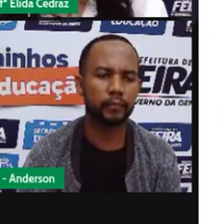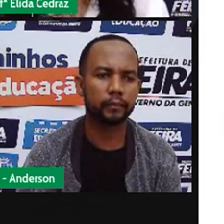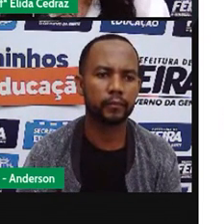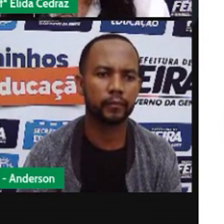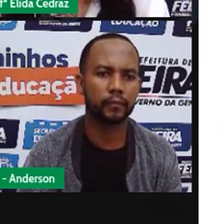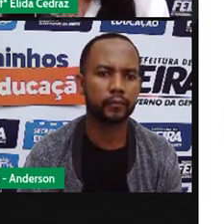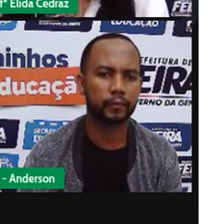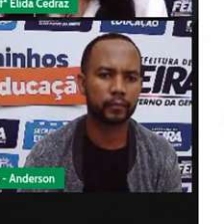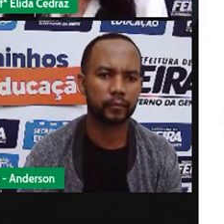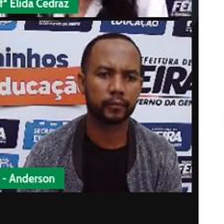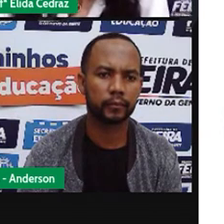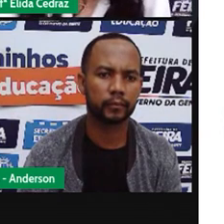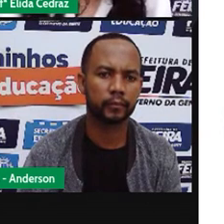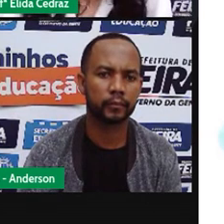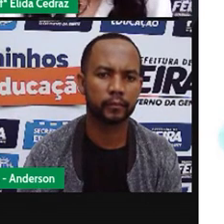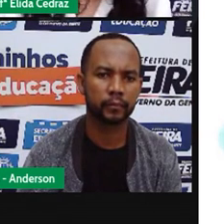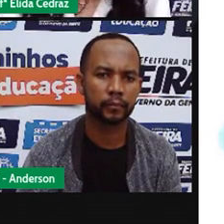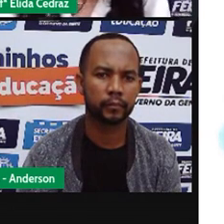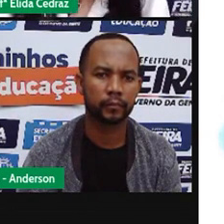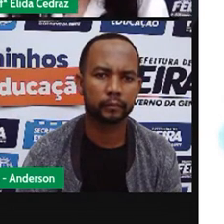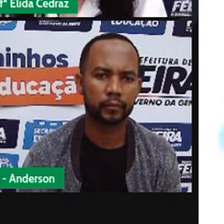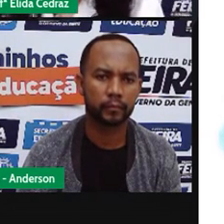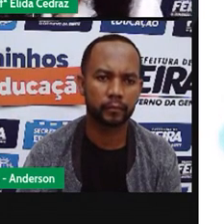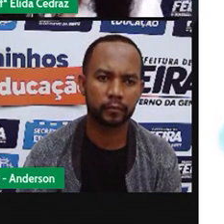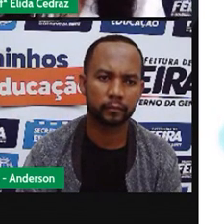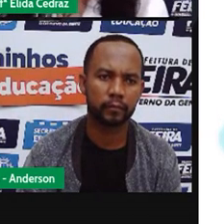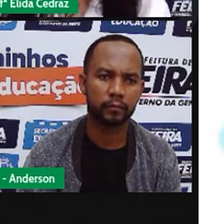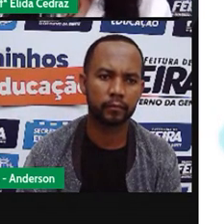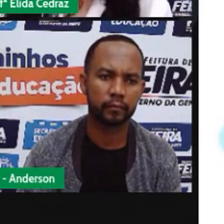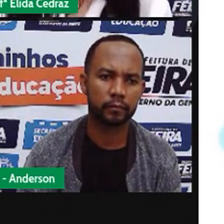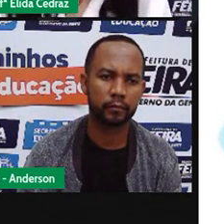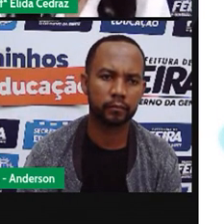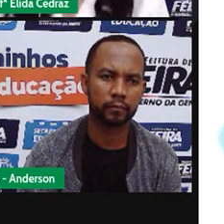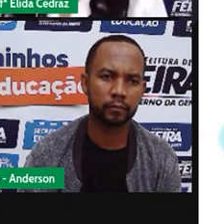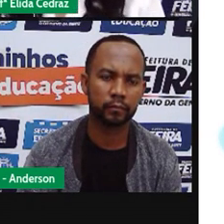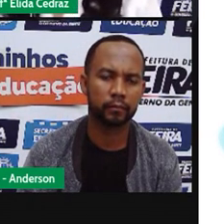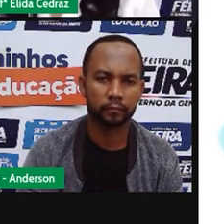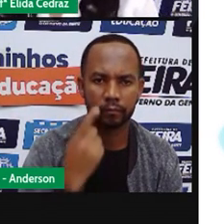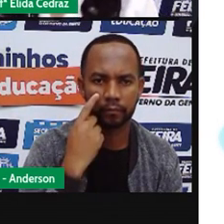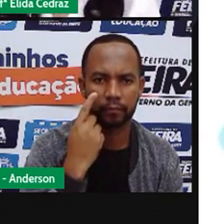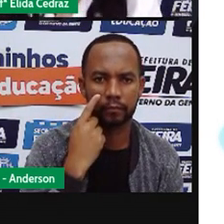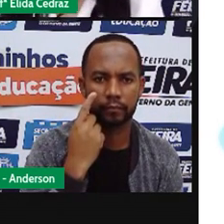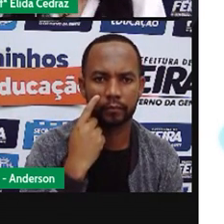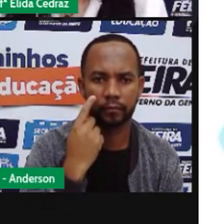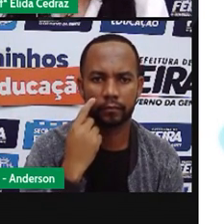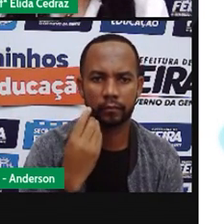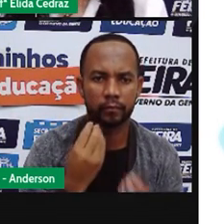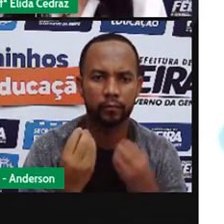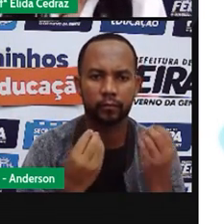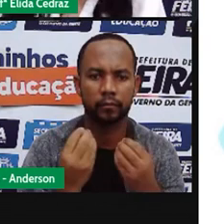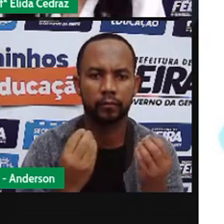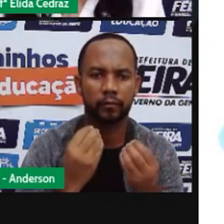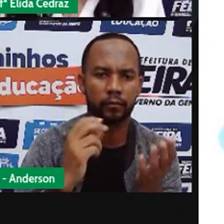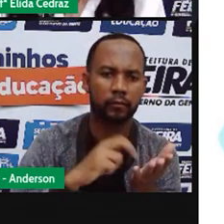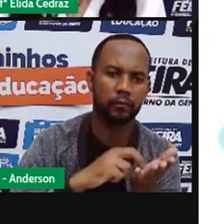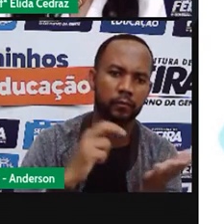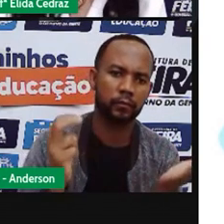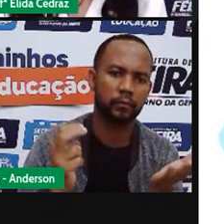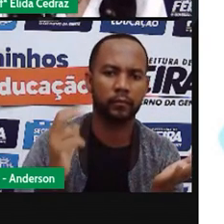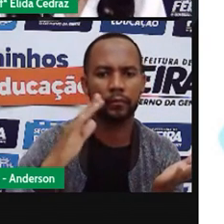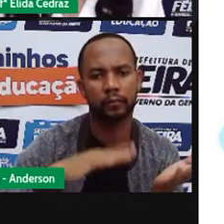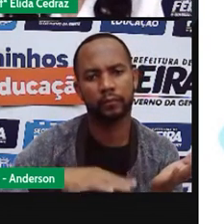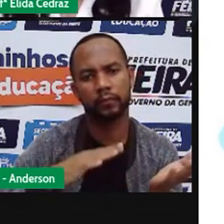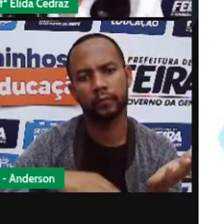aí, muito bem. E agora, nós vamos relacionar o período do dia